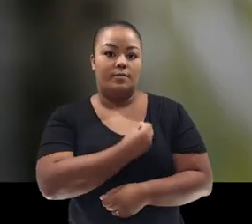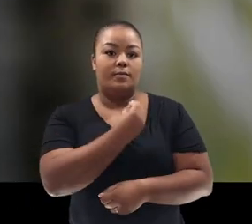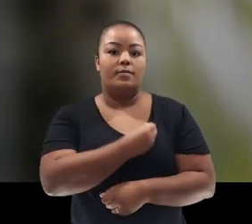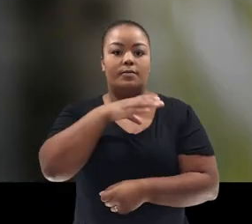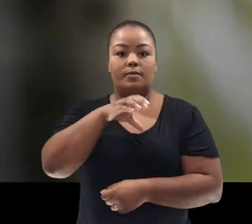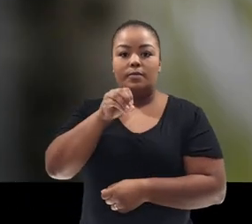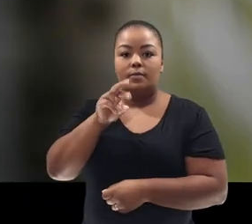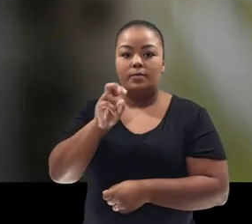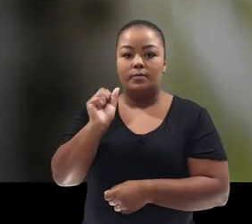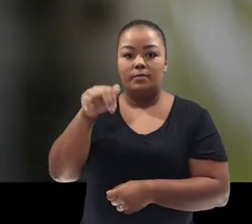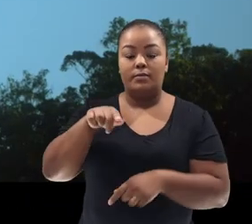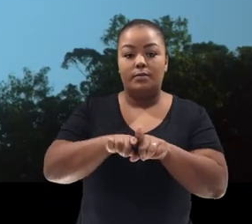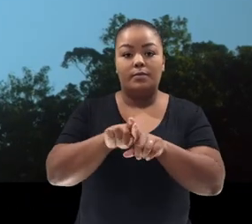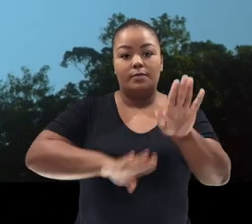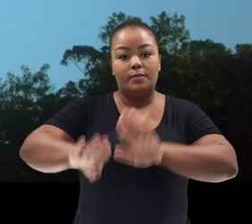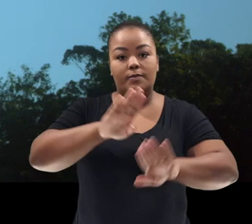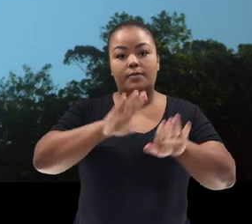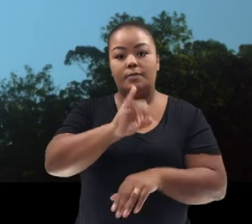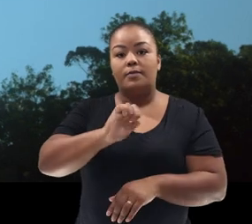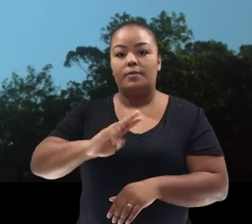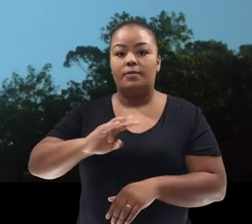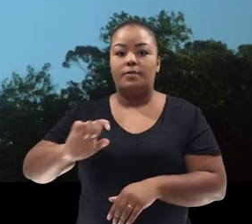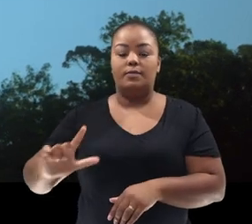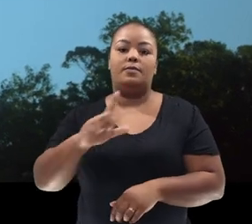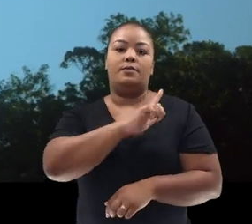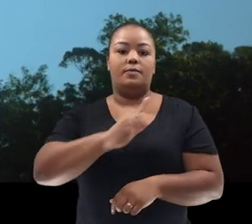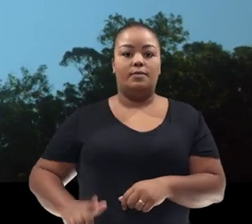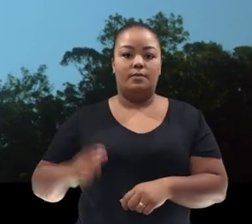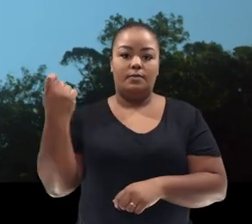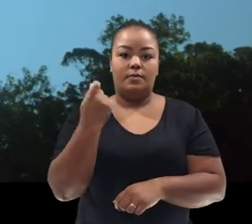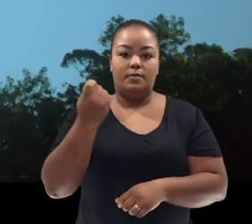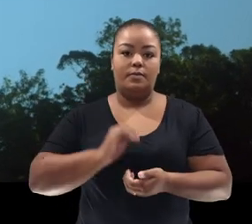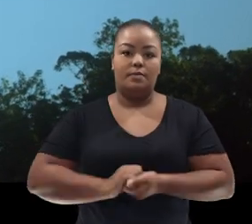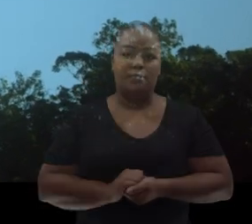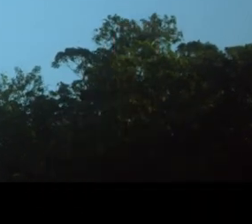água para viver. Corsan, Defesa Civil, Governo do Rio Grande do Sul. Grande